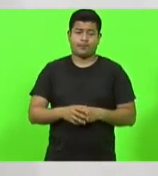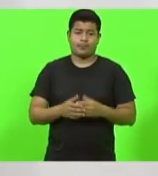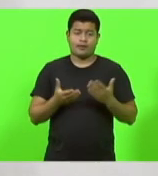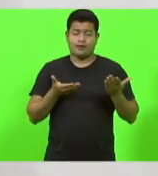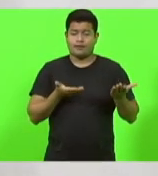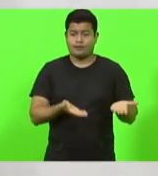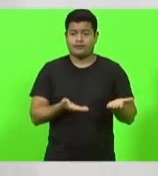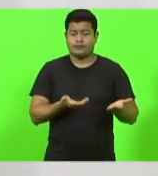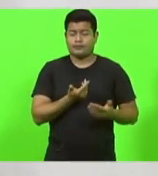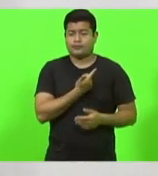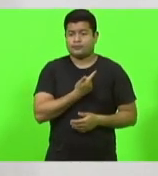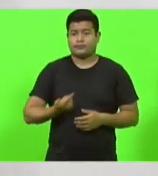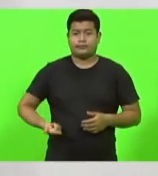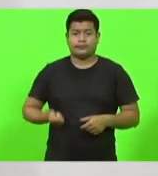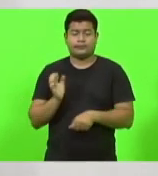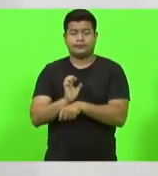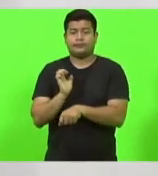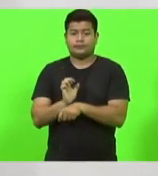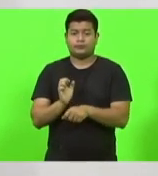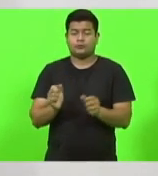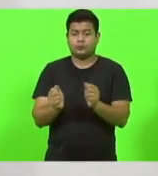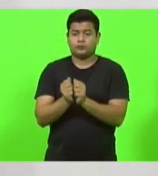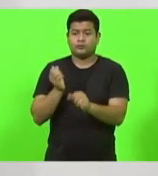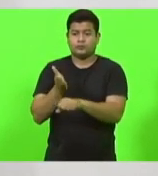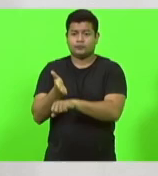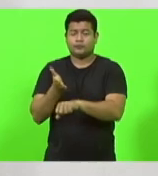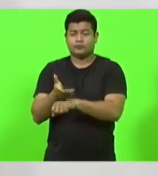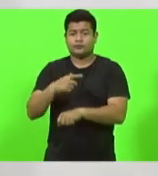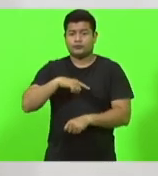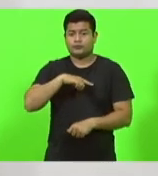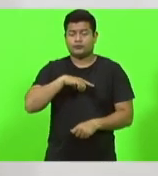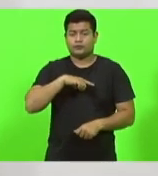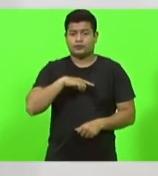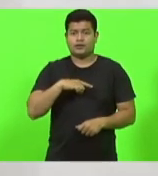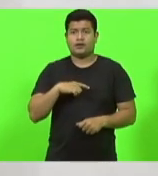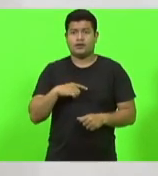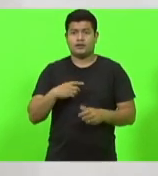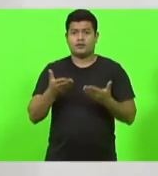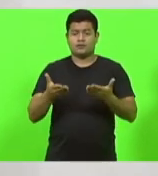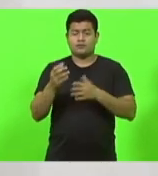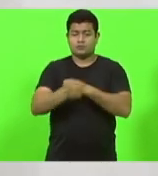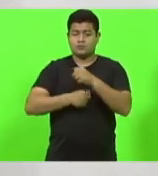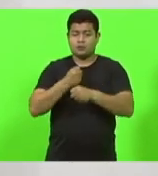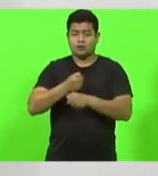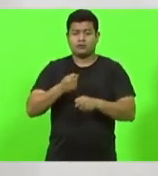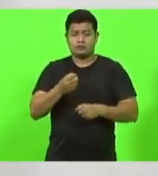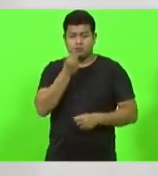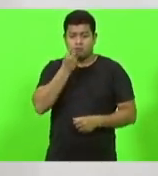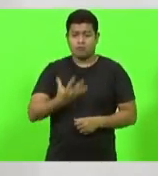Estado, com a nossa participação, nós teremos, sim, um ano prosperoso. Grande abraço.